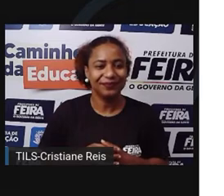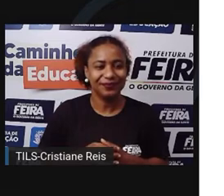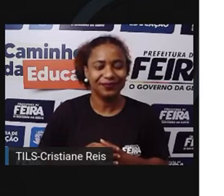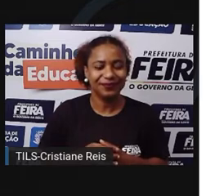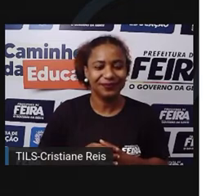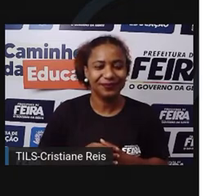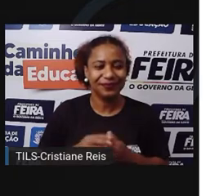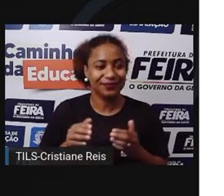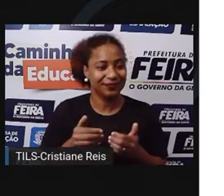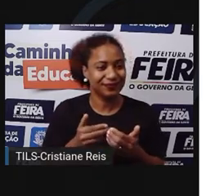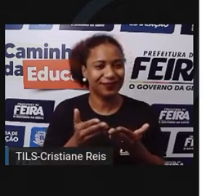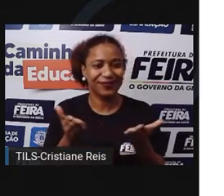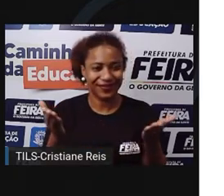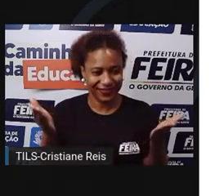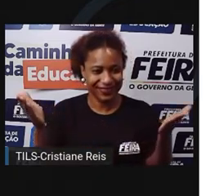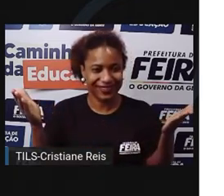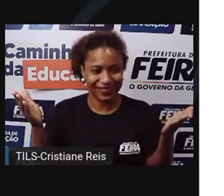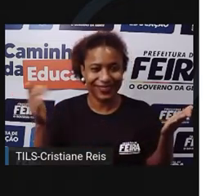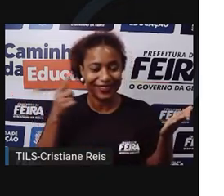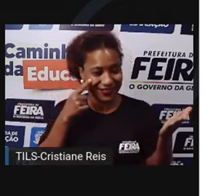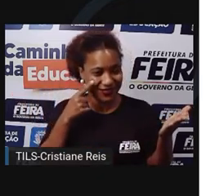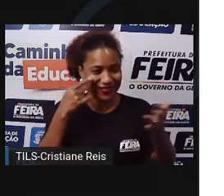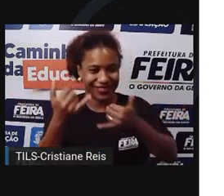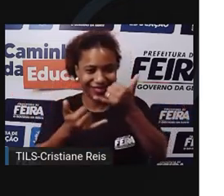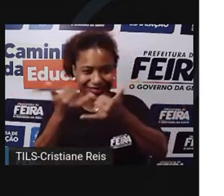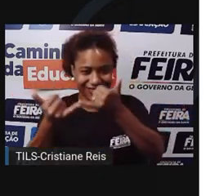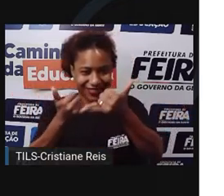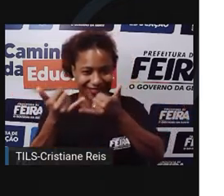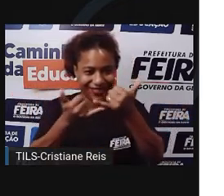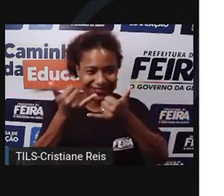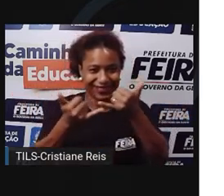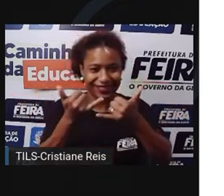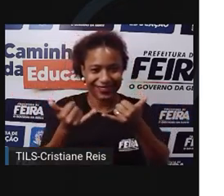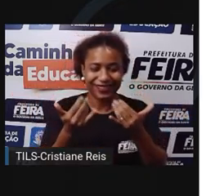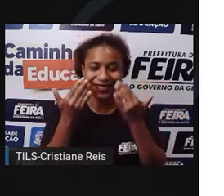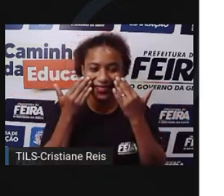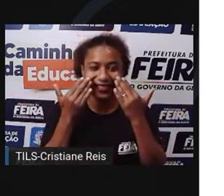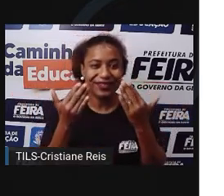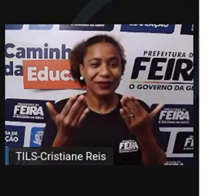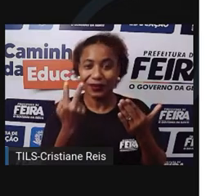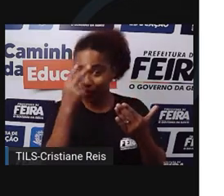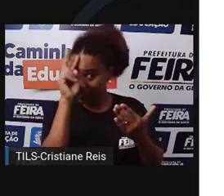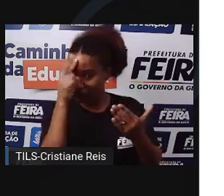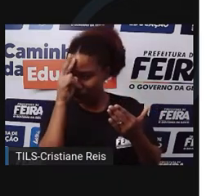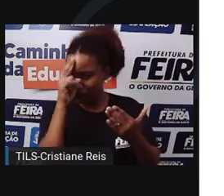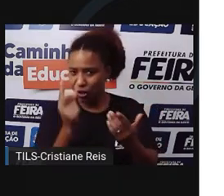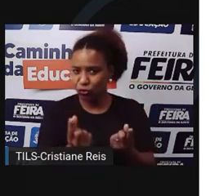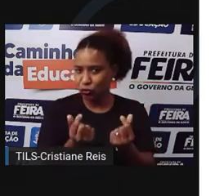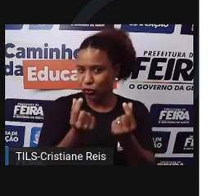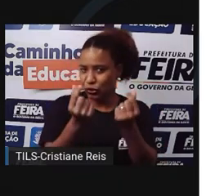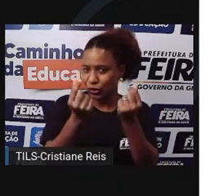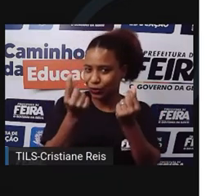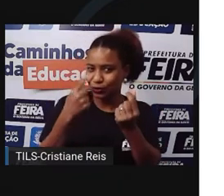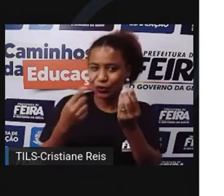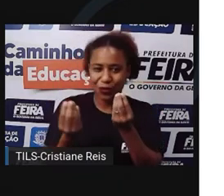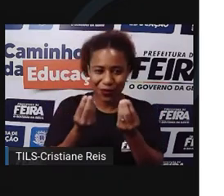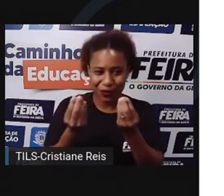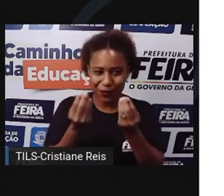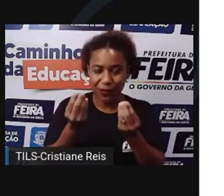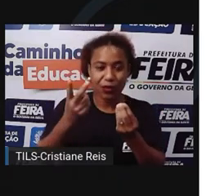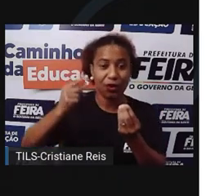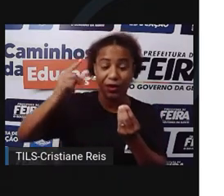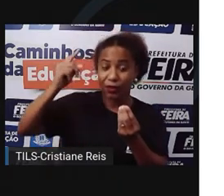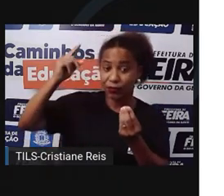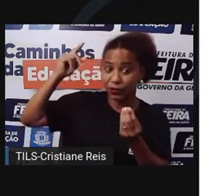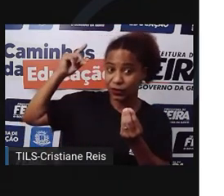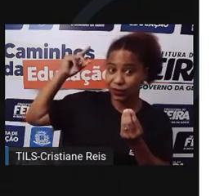A turma do Brincando Na Rede A história do dinheiro Muitos anos atrás